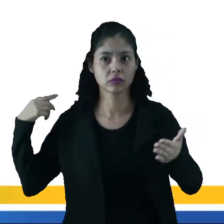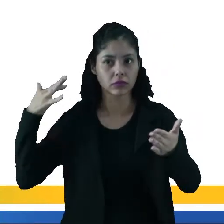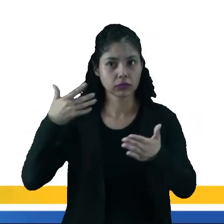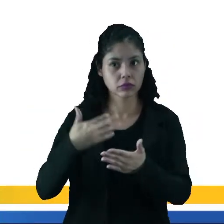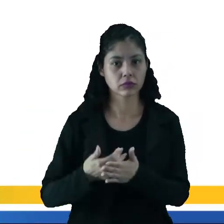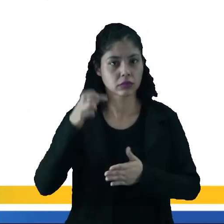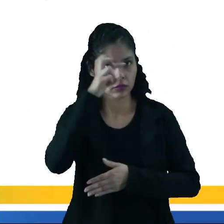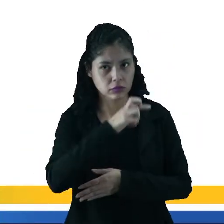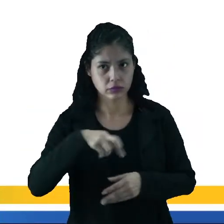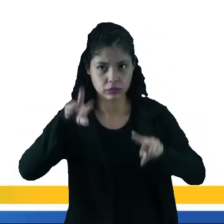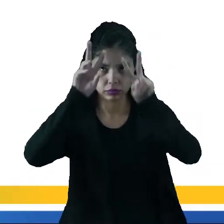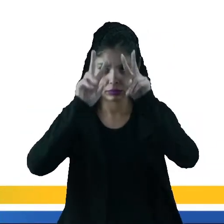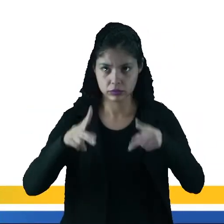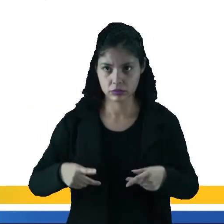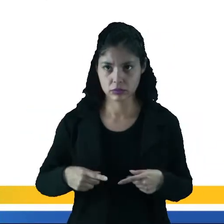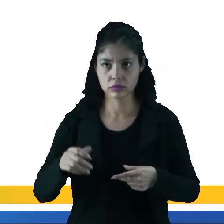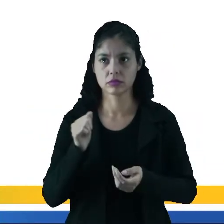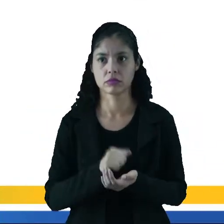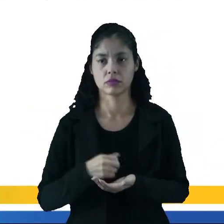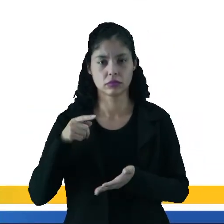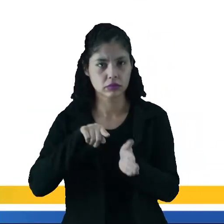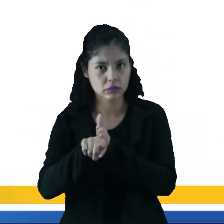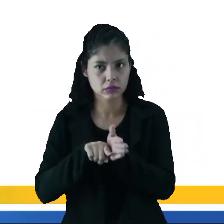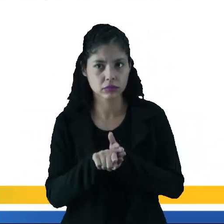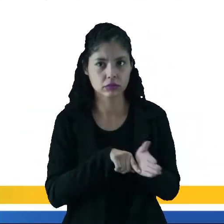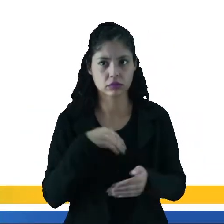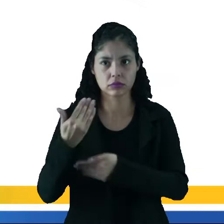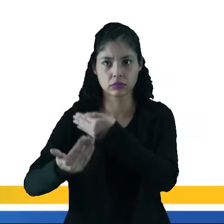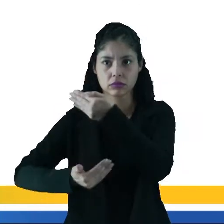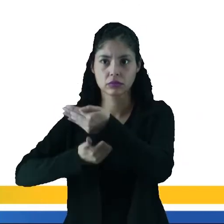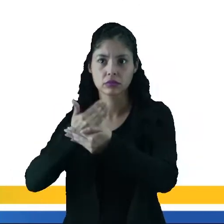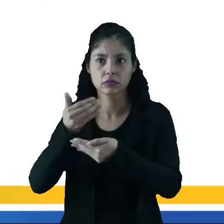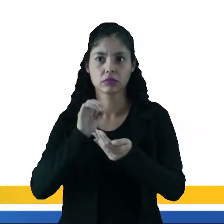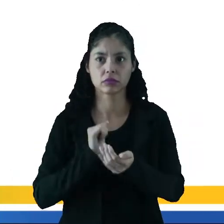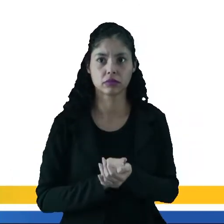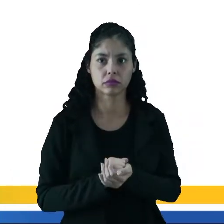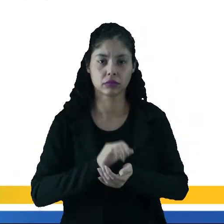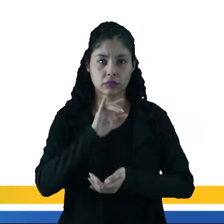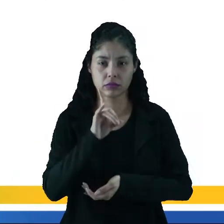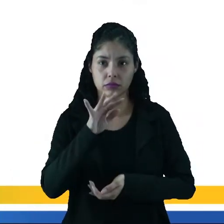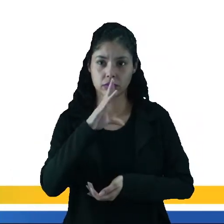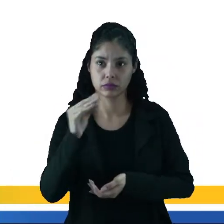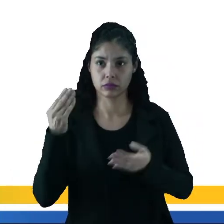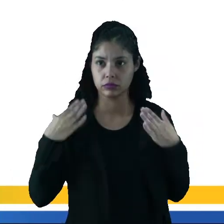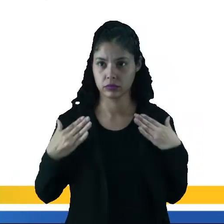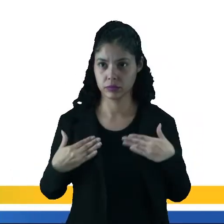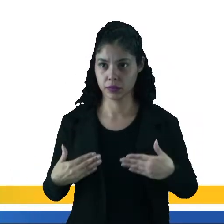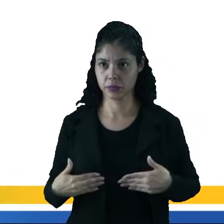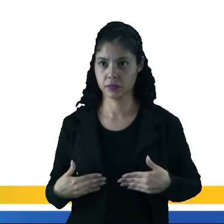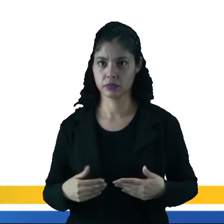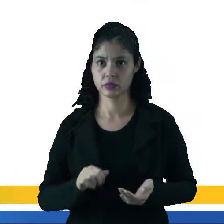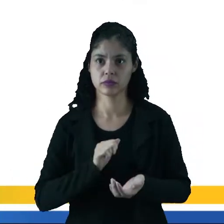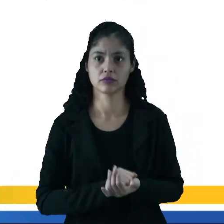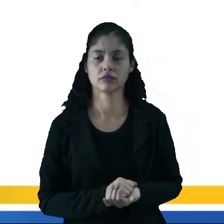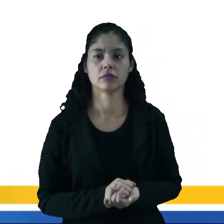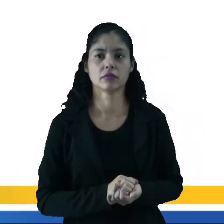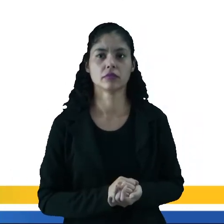avançou na investigação da anatomia humana por meios de procedimentos como a dessicação de corpos.